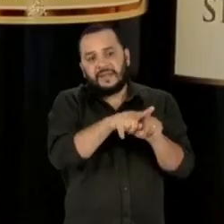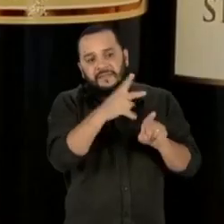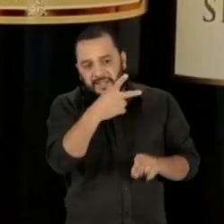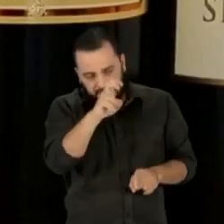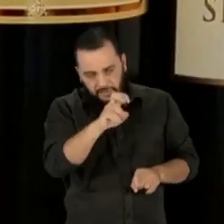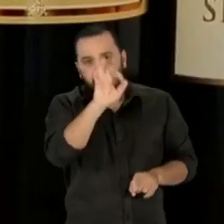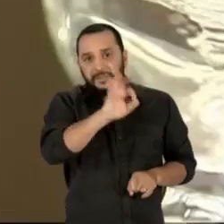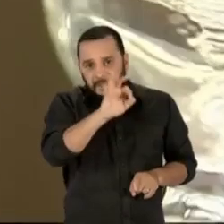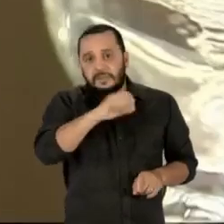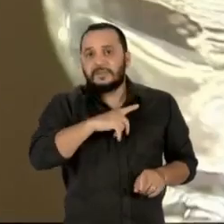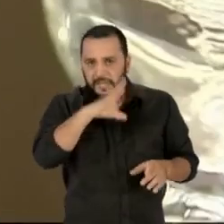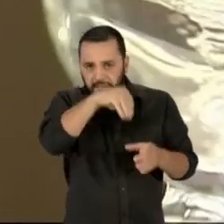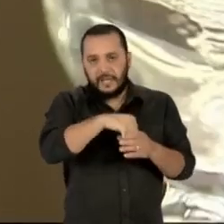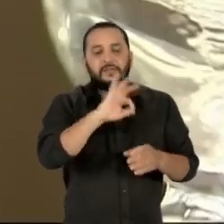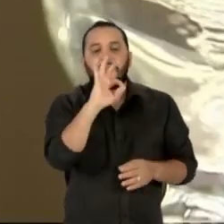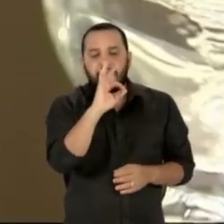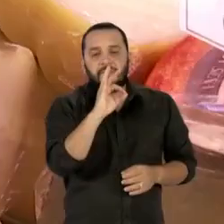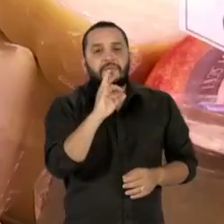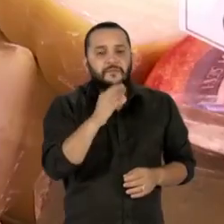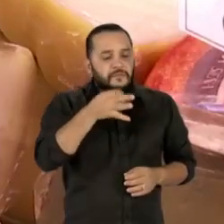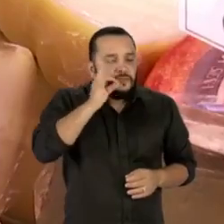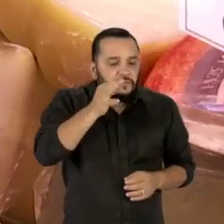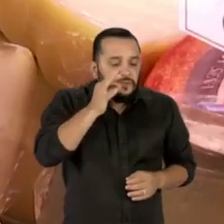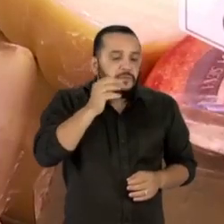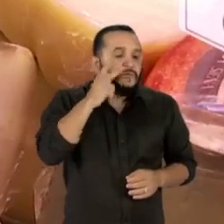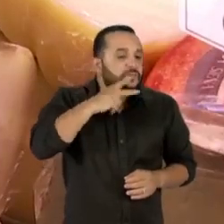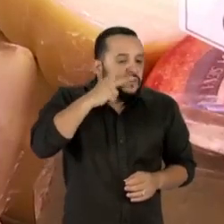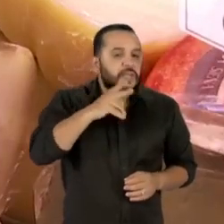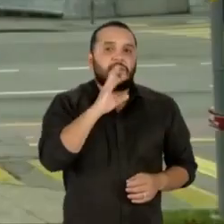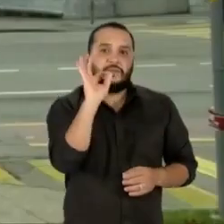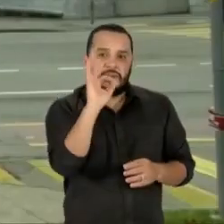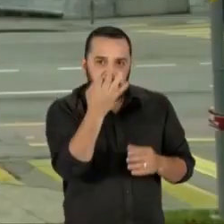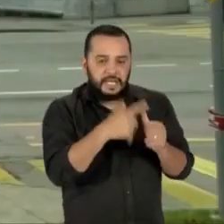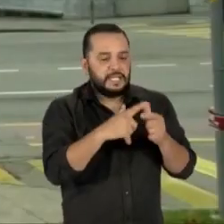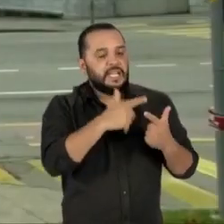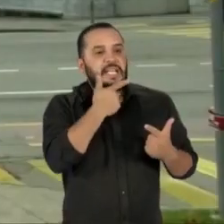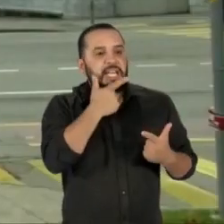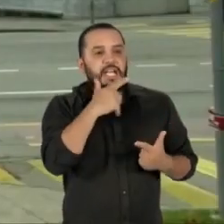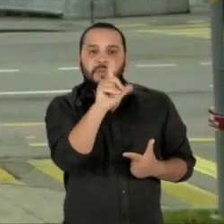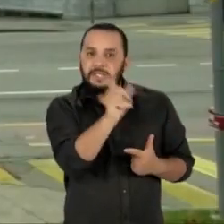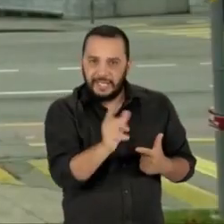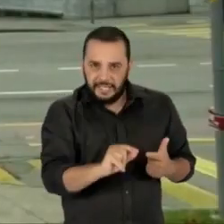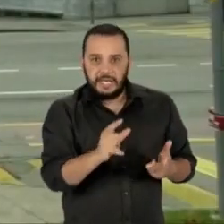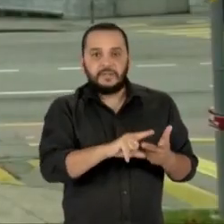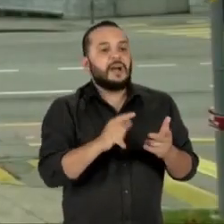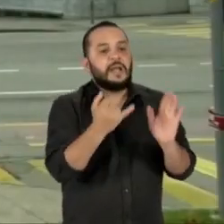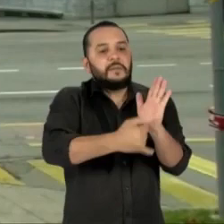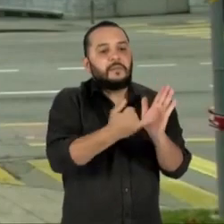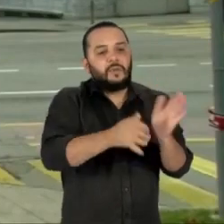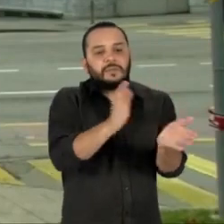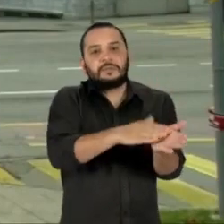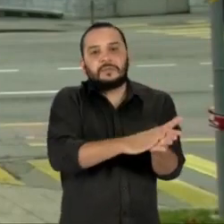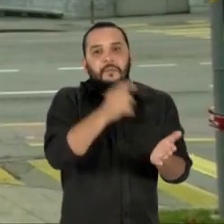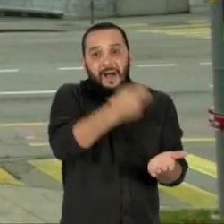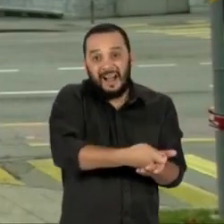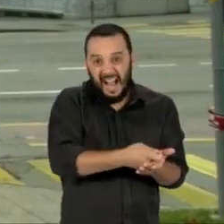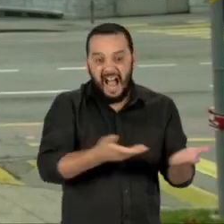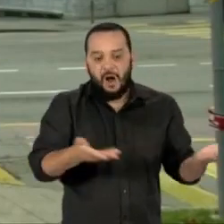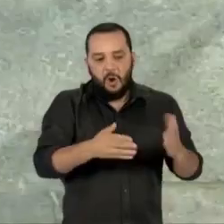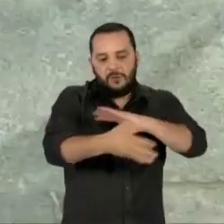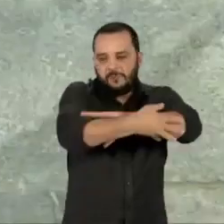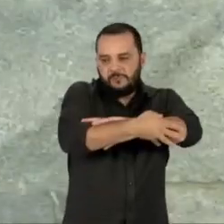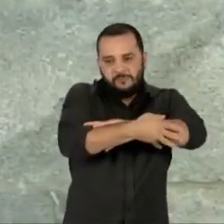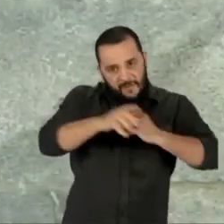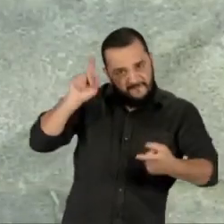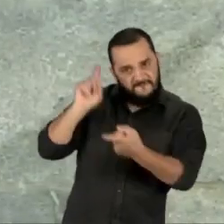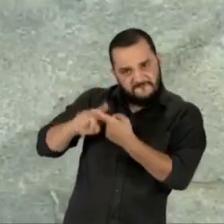vinhos franceses, whiskeys escoceses e queijos italianos. A União Europeia ameaçou imediatamente com represálias se